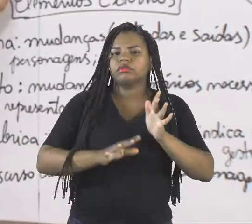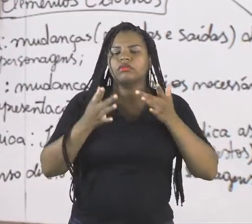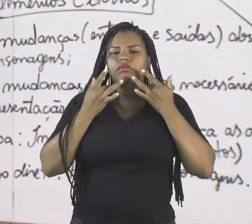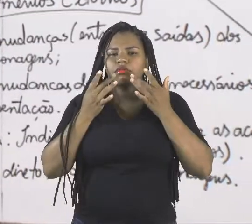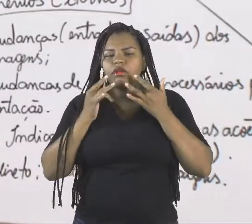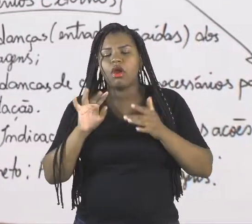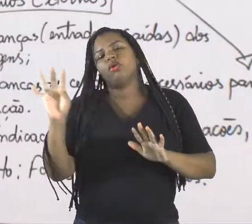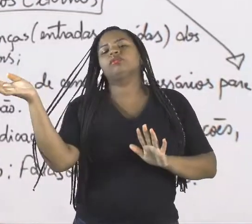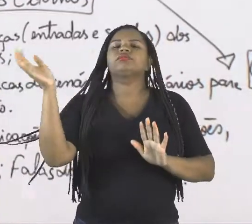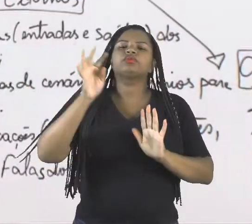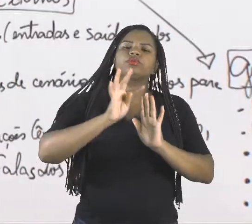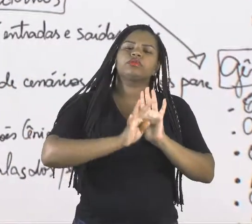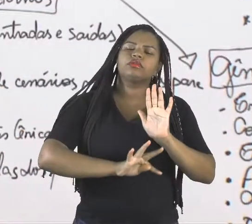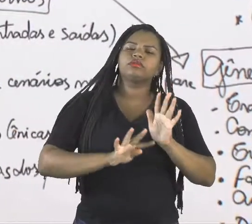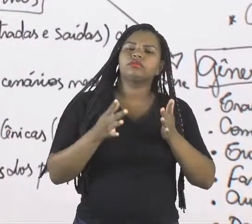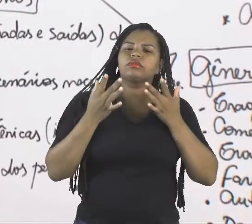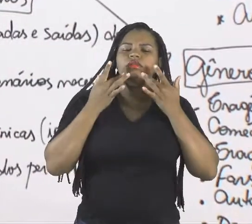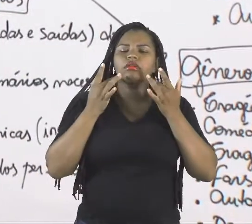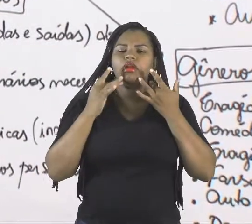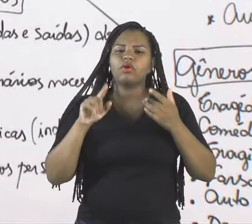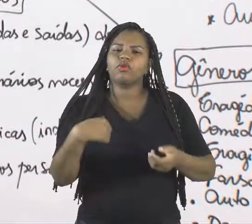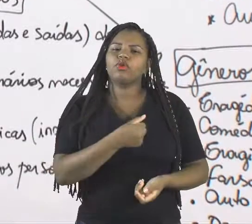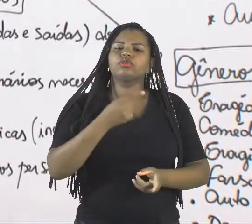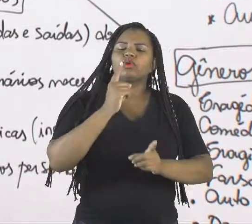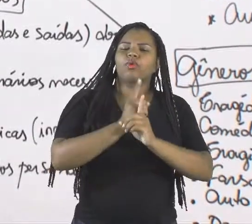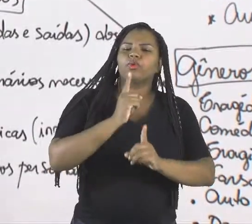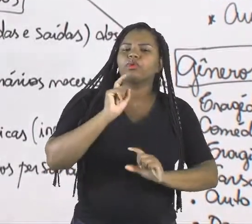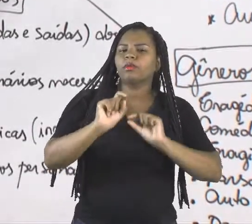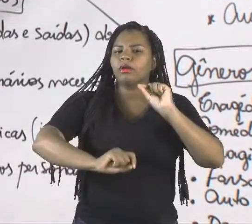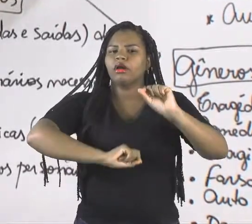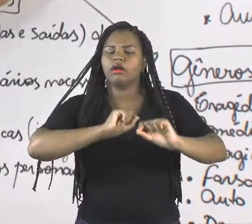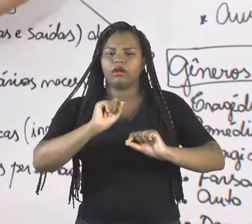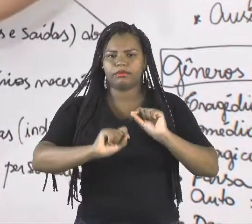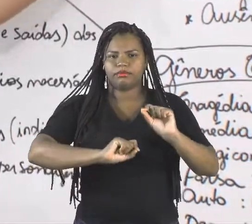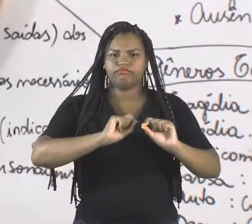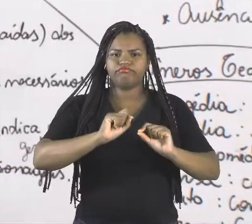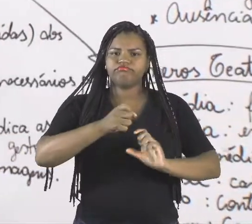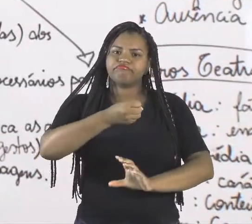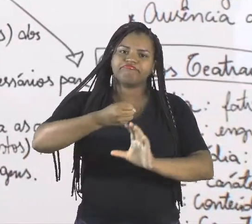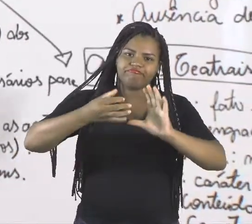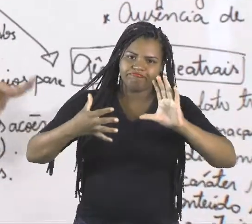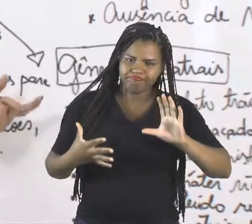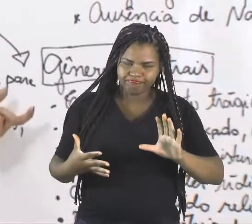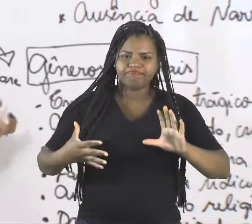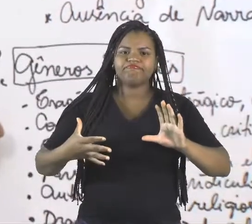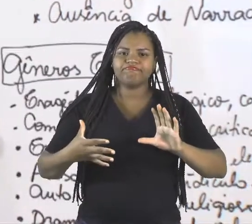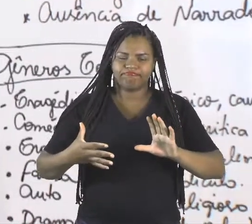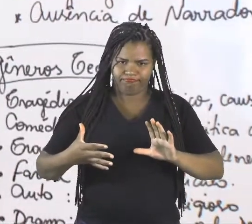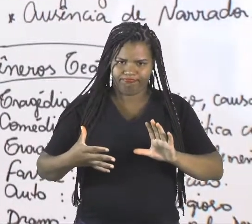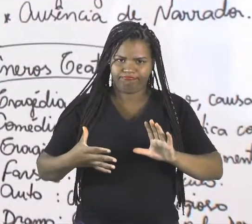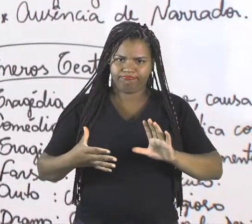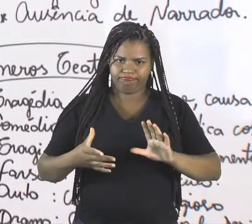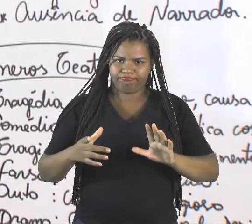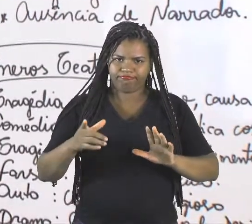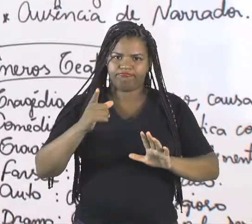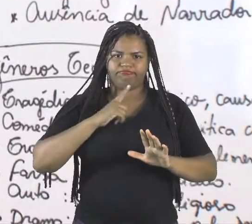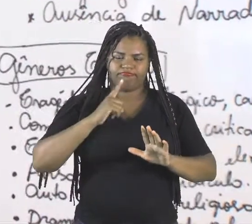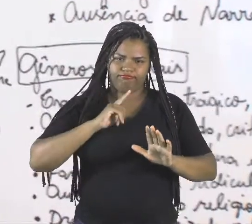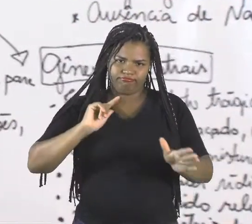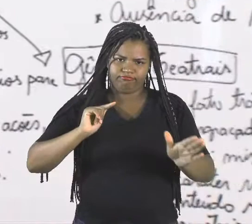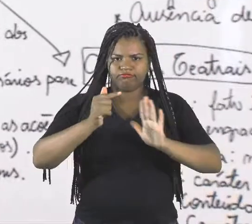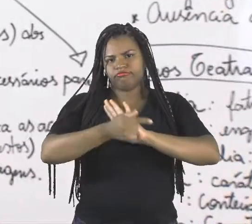texto teatral, nós encontramos o quê? Nós temos as características, temos os gêneros